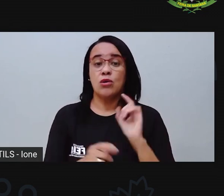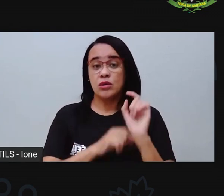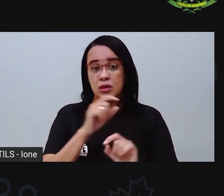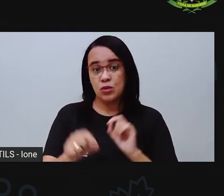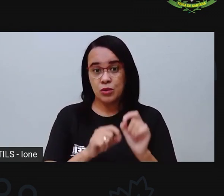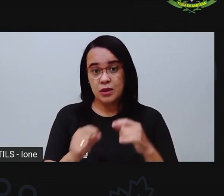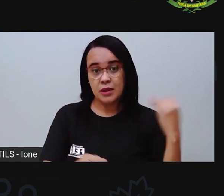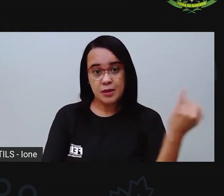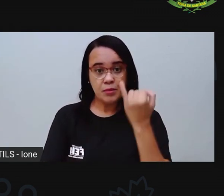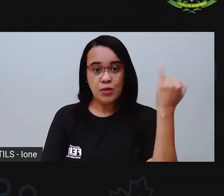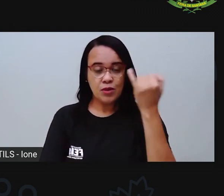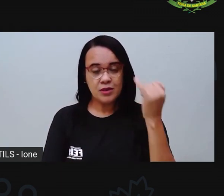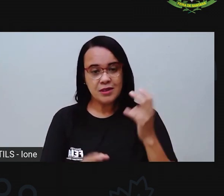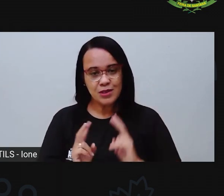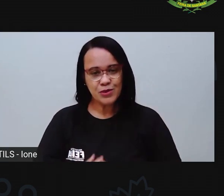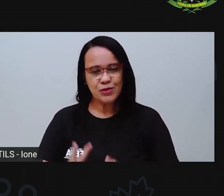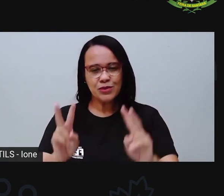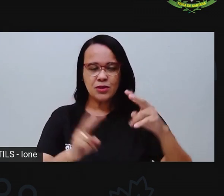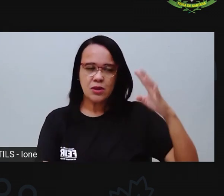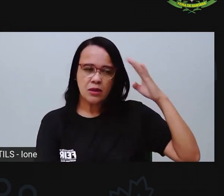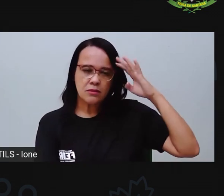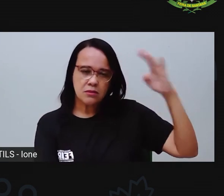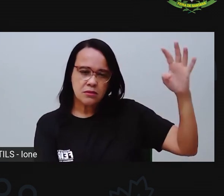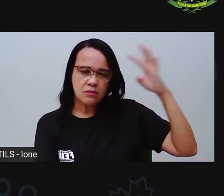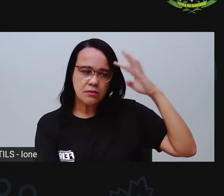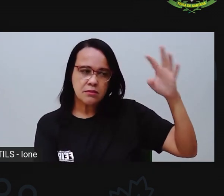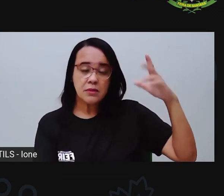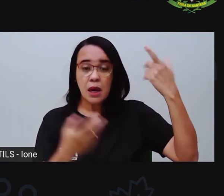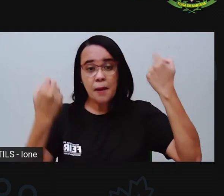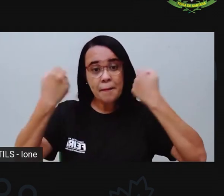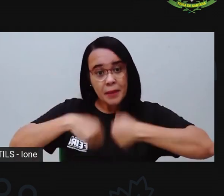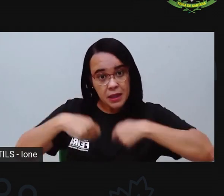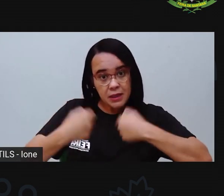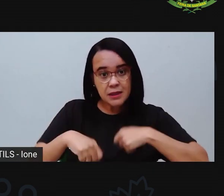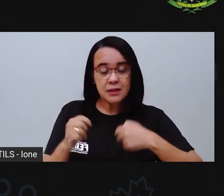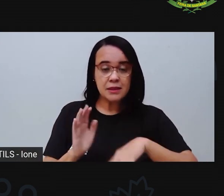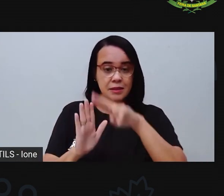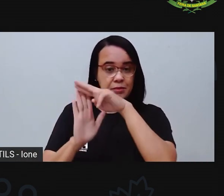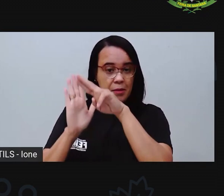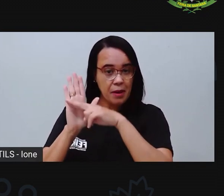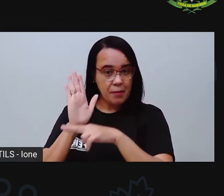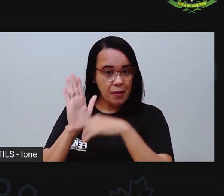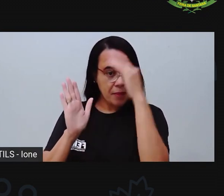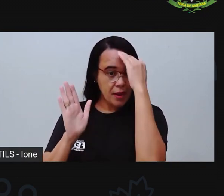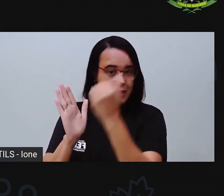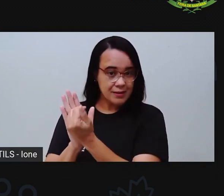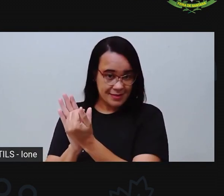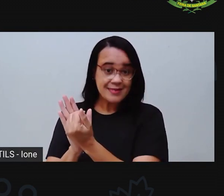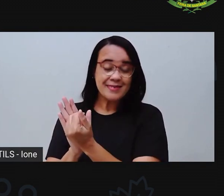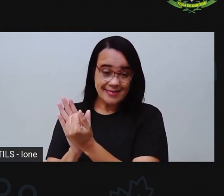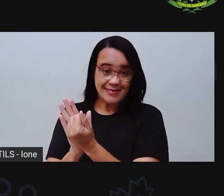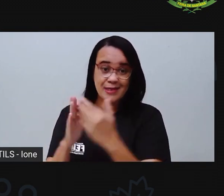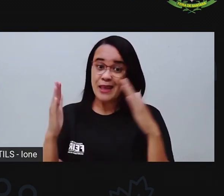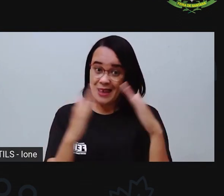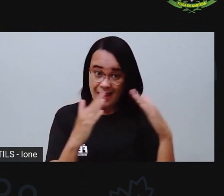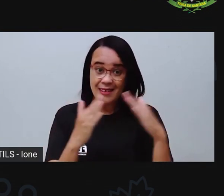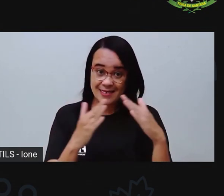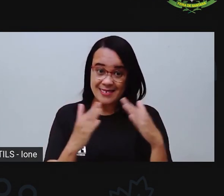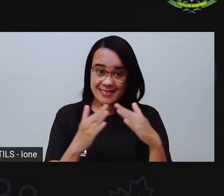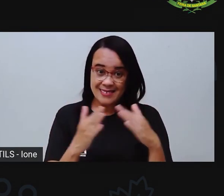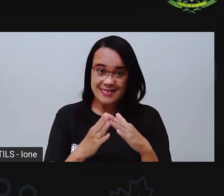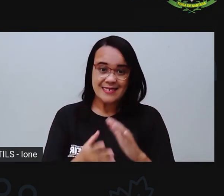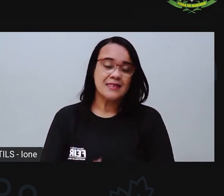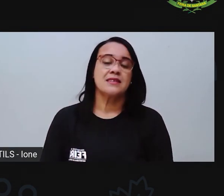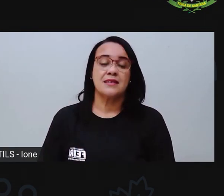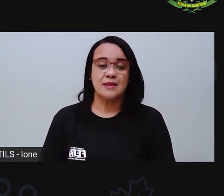continuarem refletindo sobre a necessidade de ter uma rotina, né? E aí, eu sempre gosto de lembrar vocês a